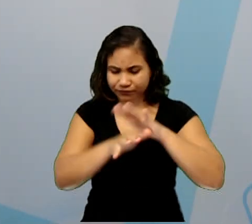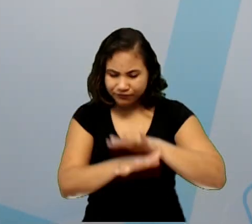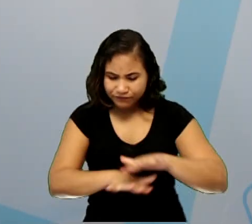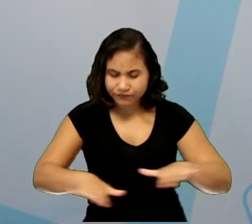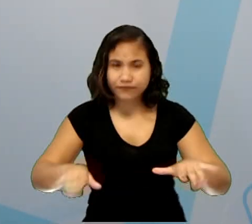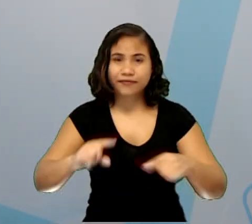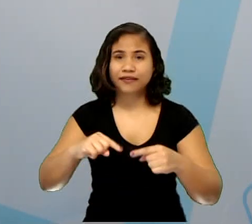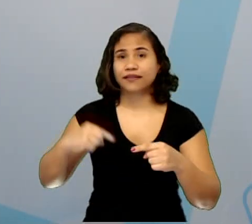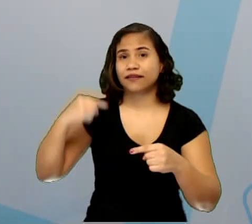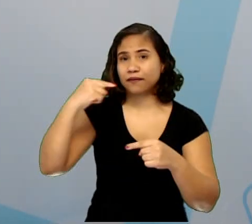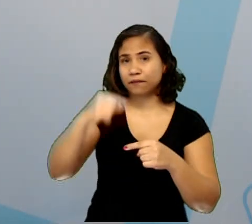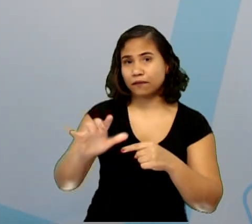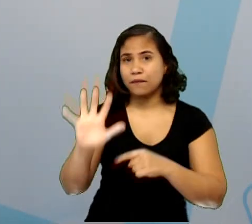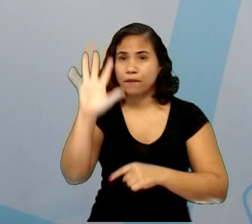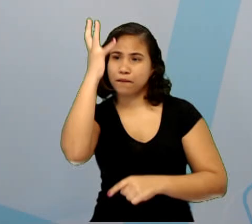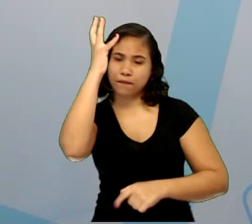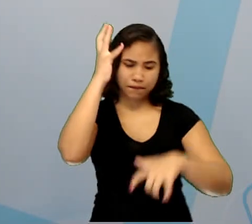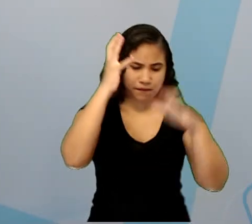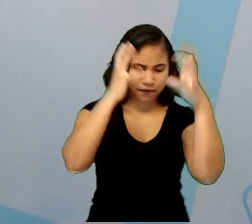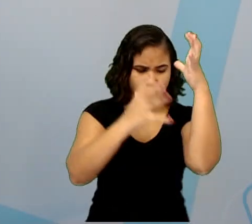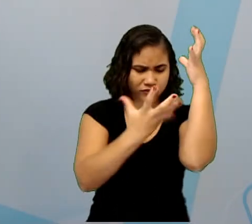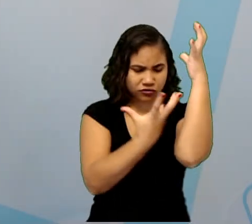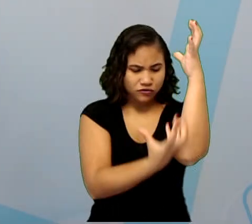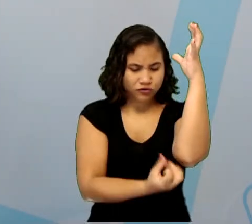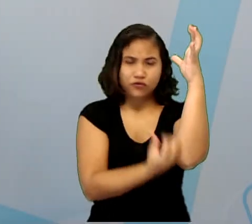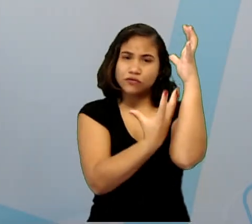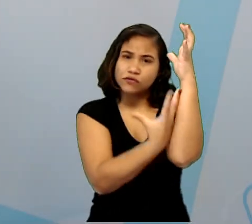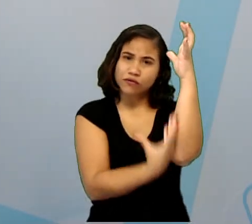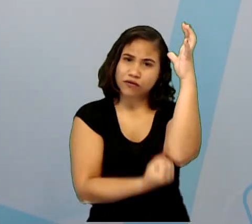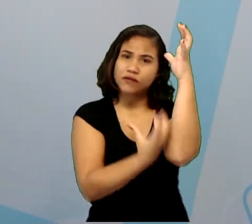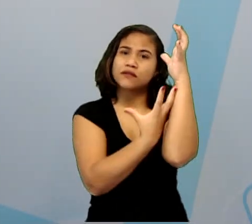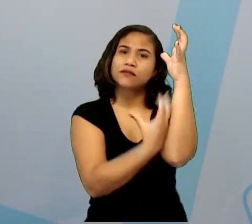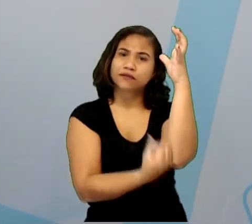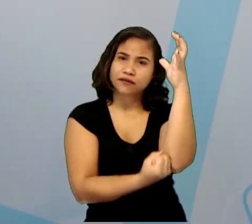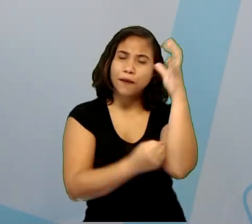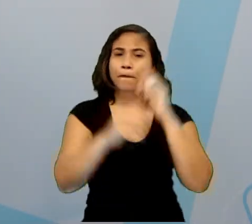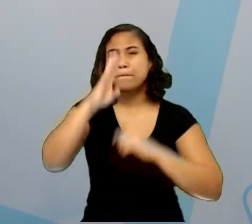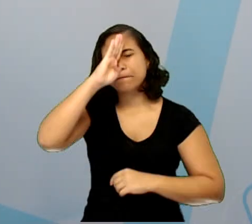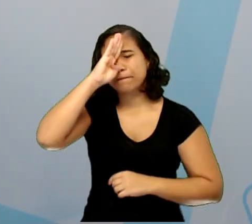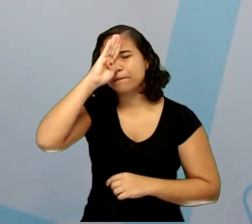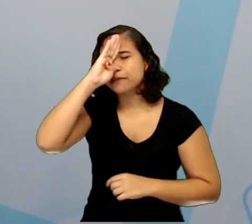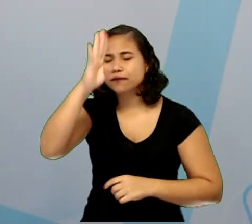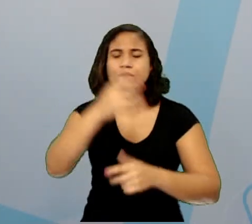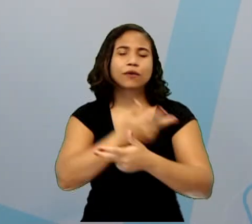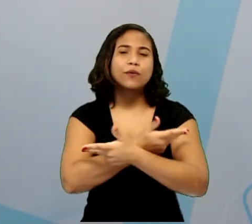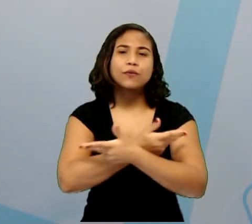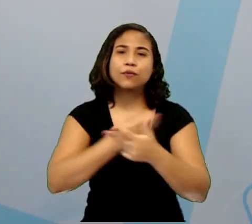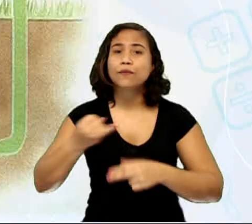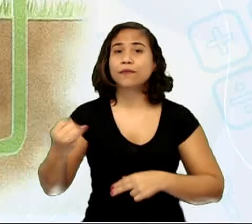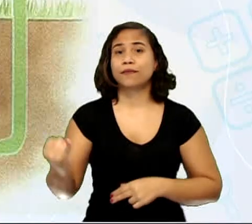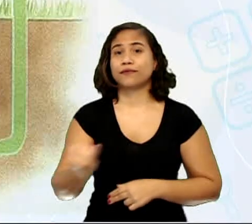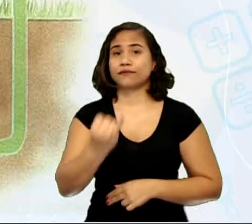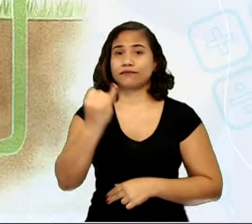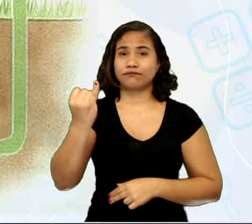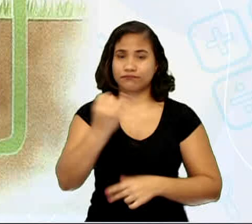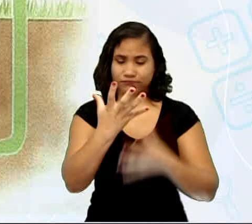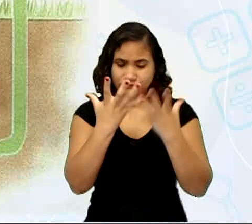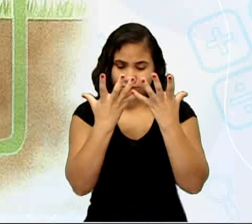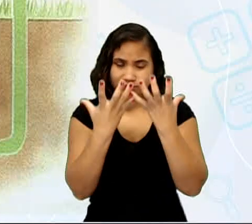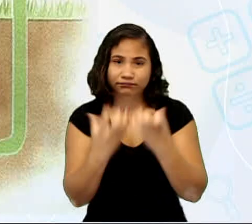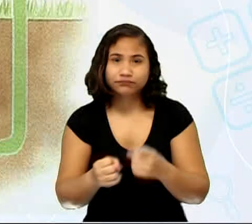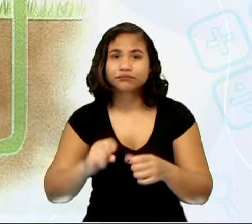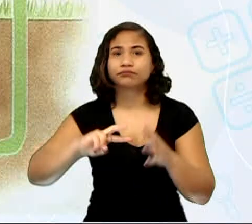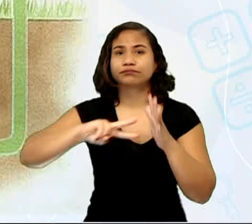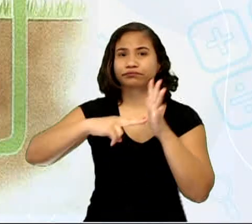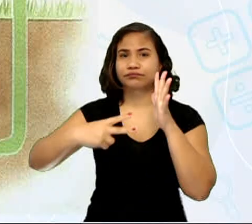vai para as plantas. Uma das funções principais, a importância dos decompositores, que é